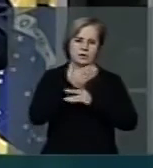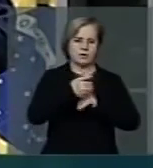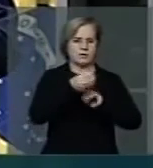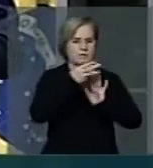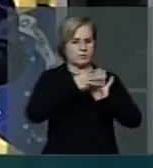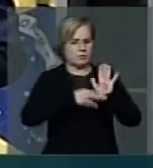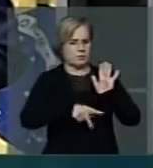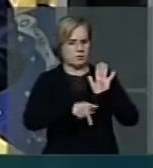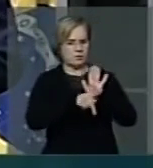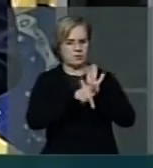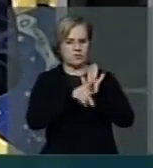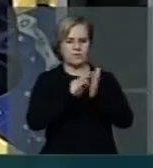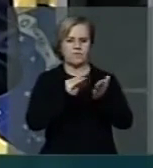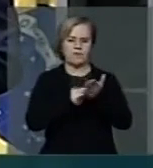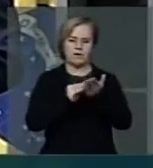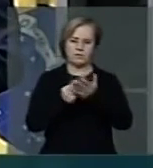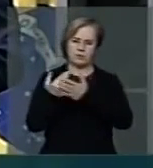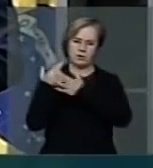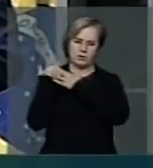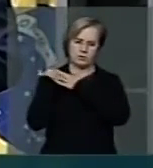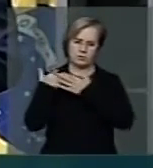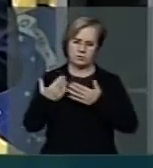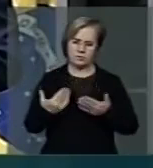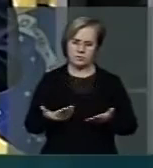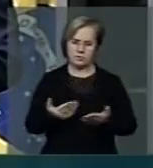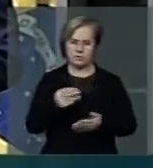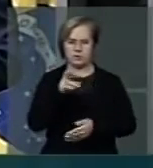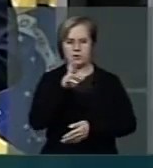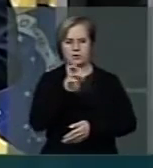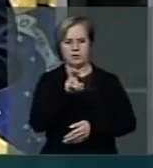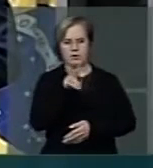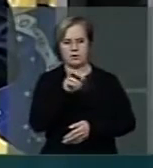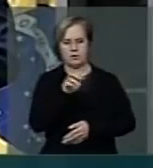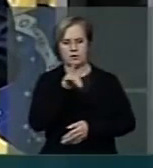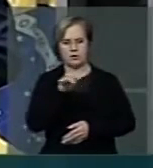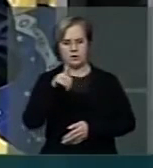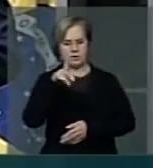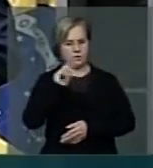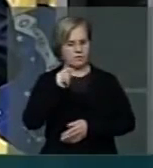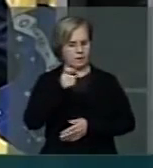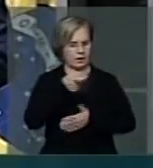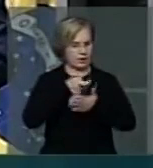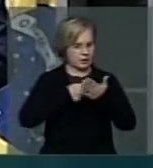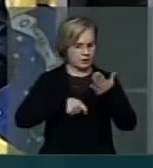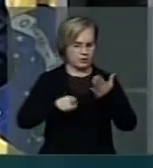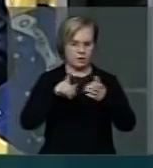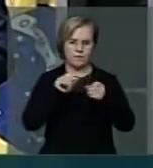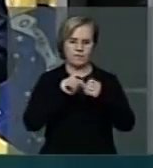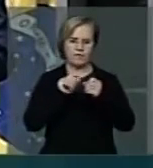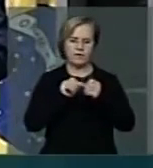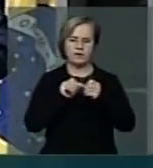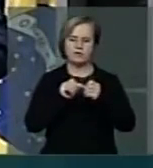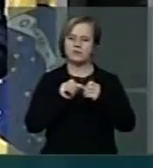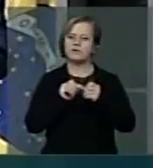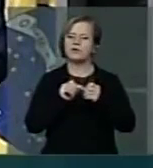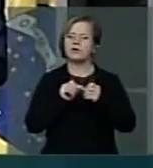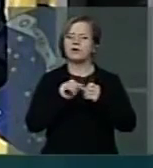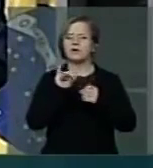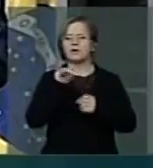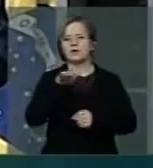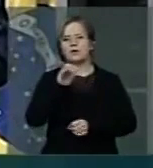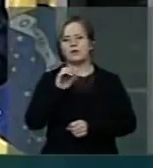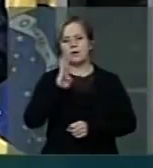irresponsável. O Revalida é realizado pelo INEP, com a chancela do Ministério da